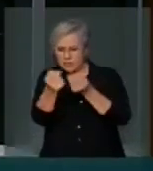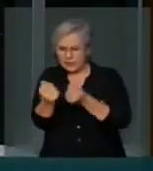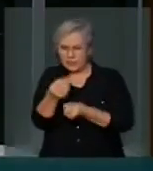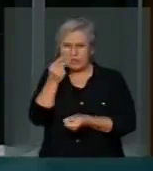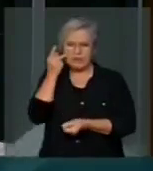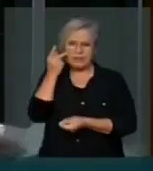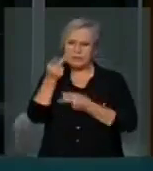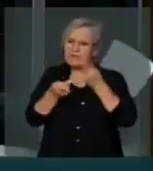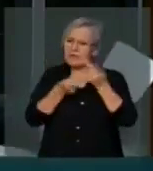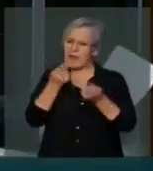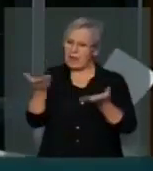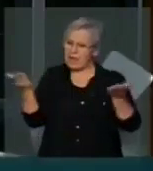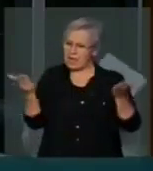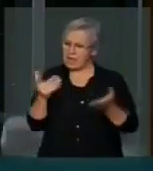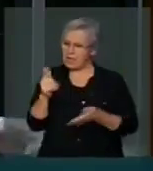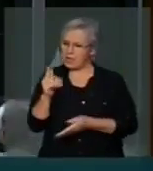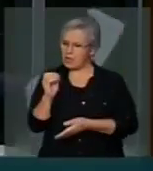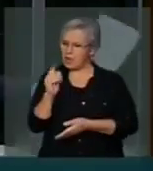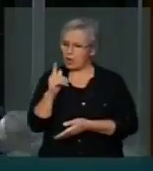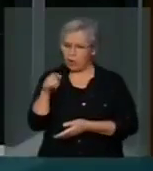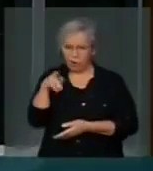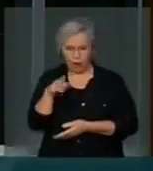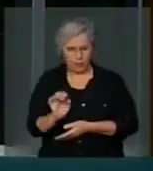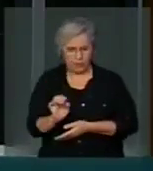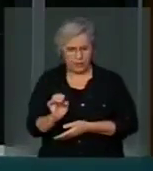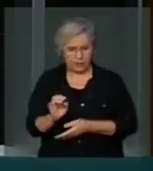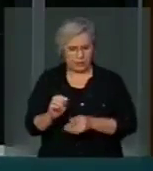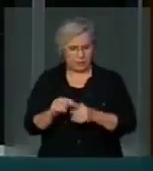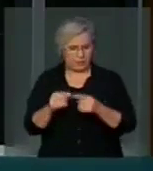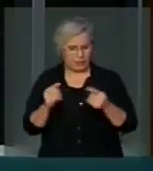golpe. Contra o ex-presidente Collor, não era golpe.